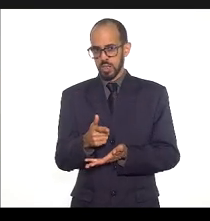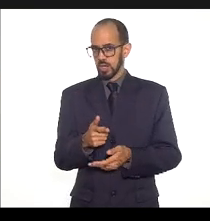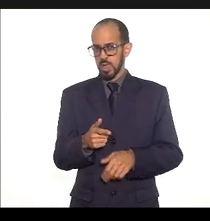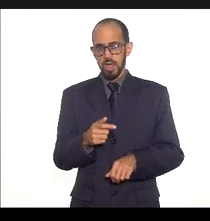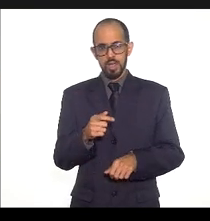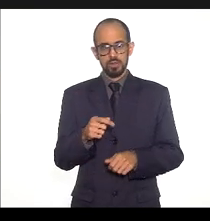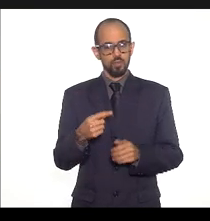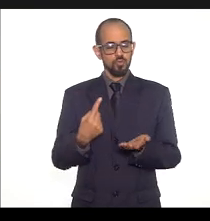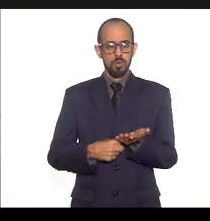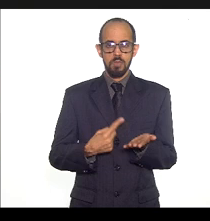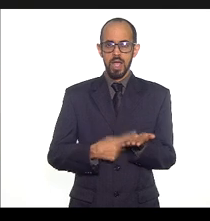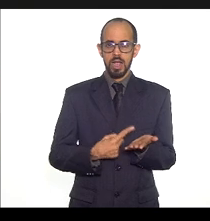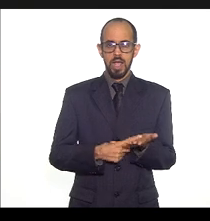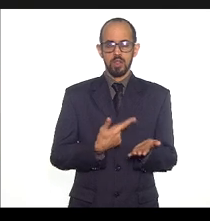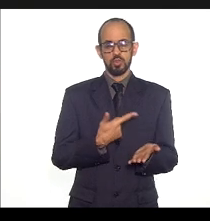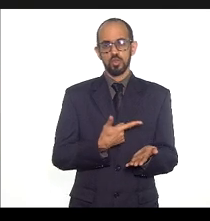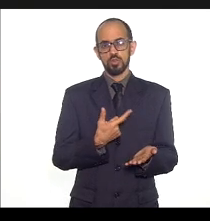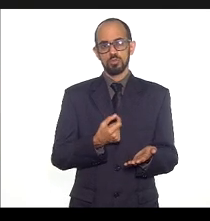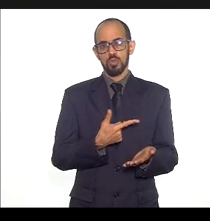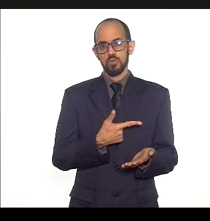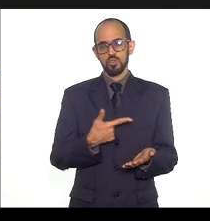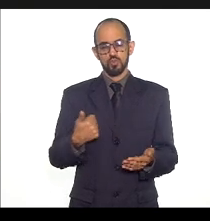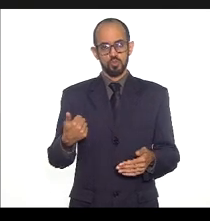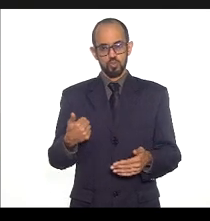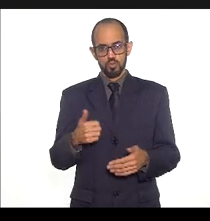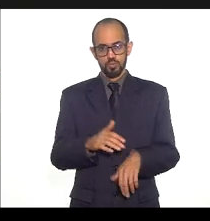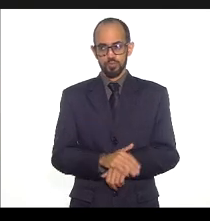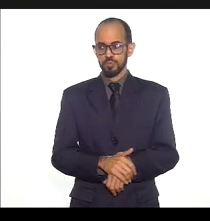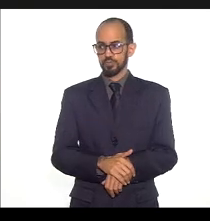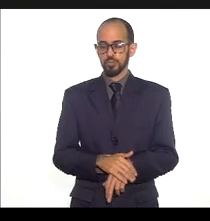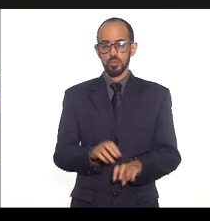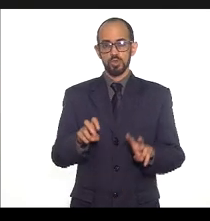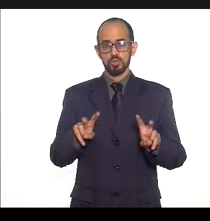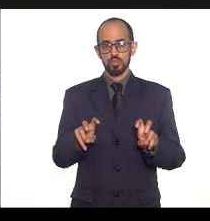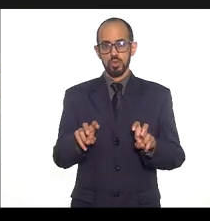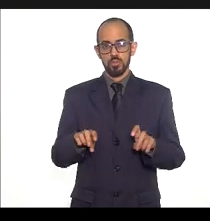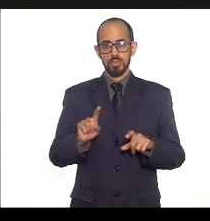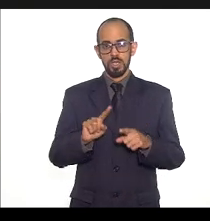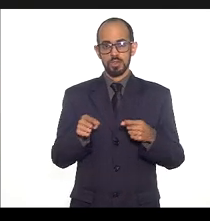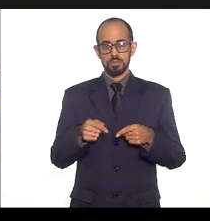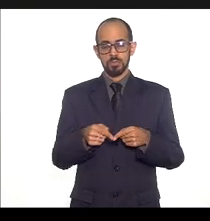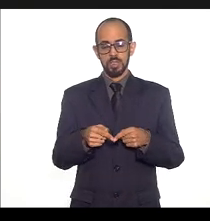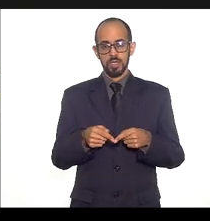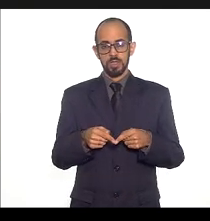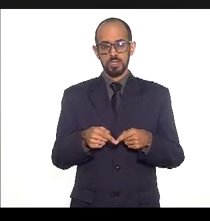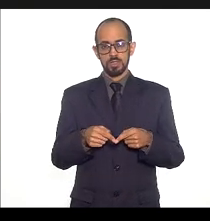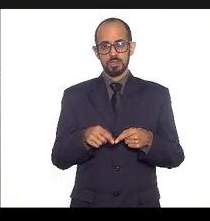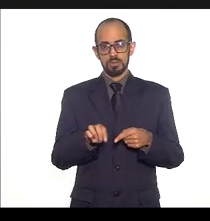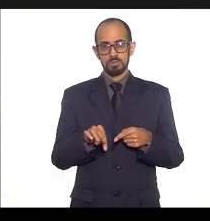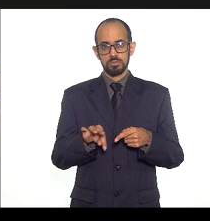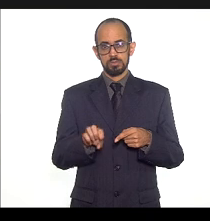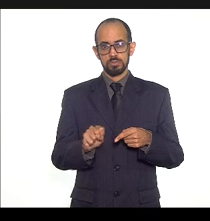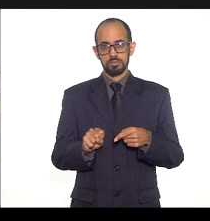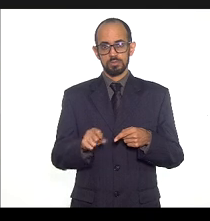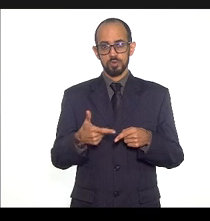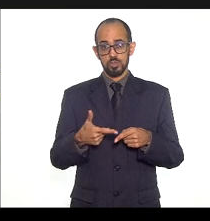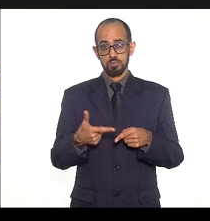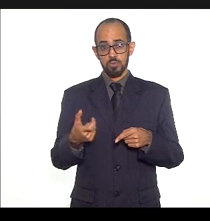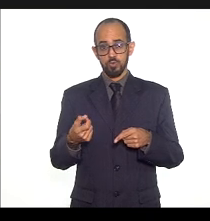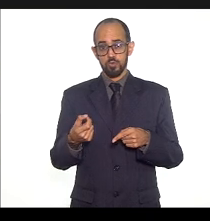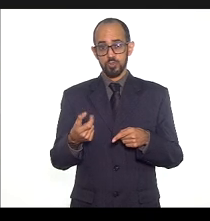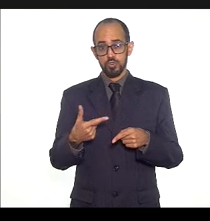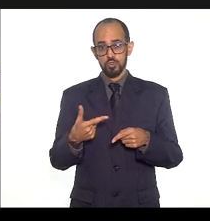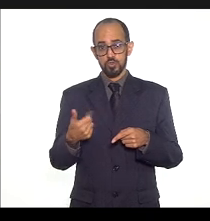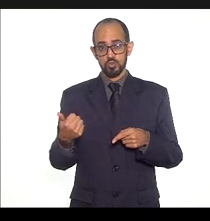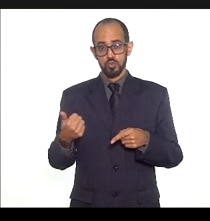paculada a meta para o ano de 2021 em relação às metas programadas para o ano de 2021 cerca de 38